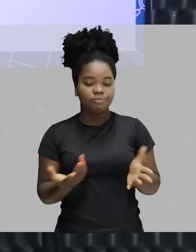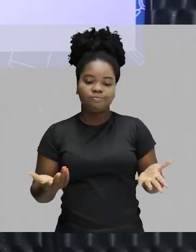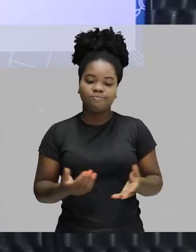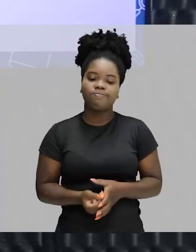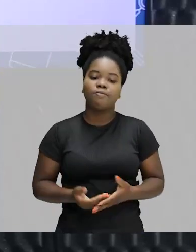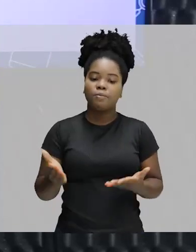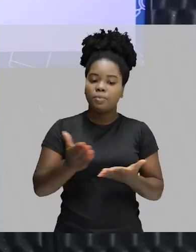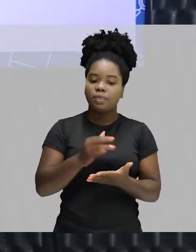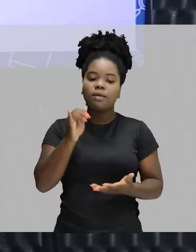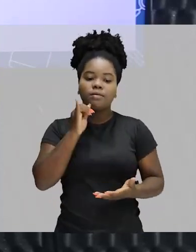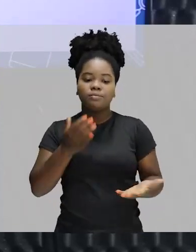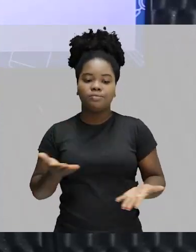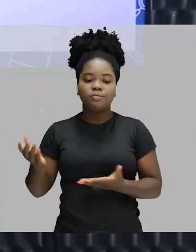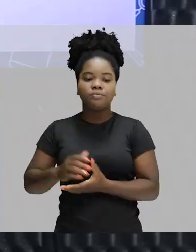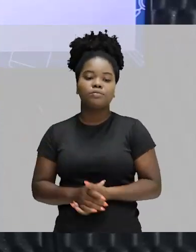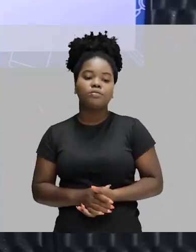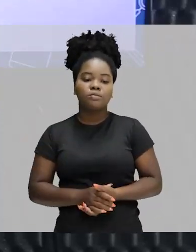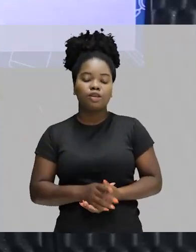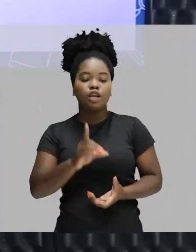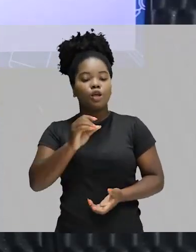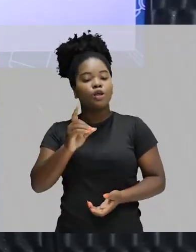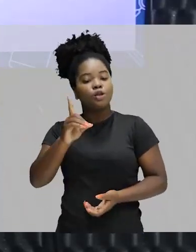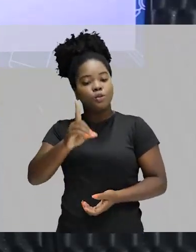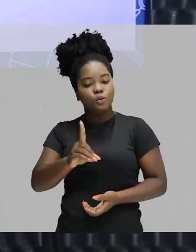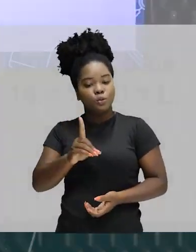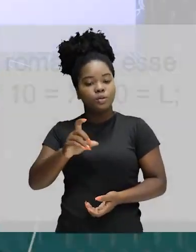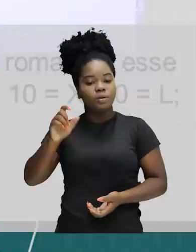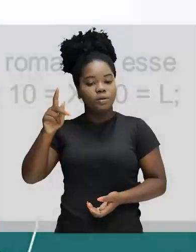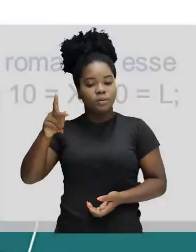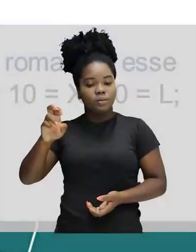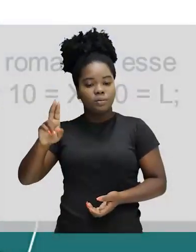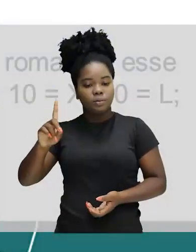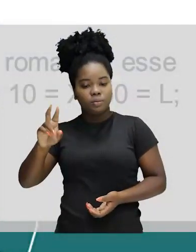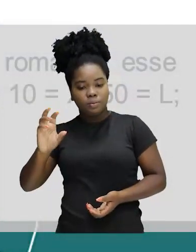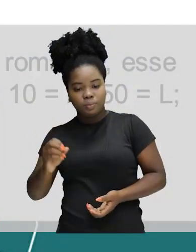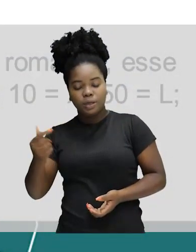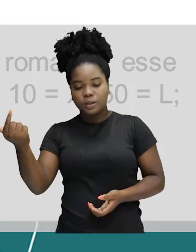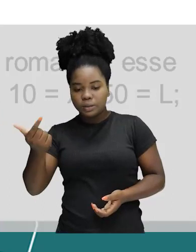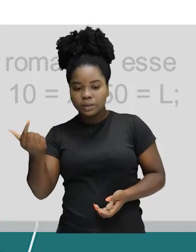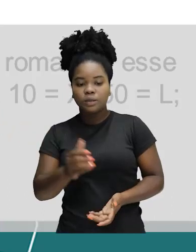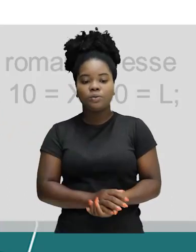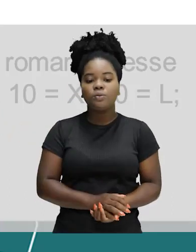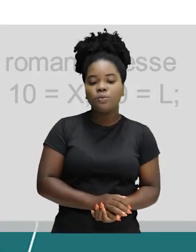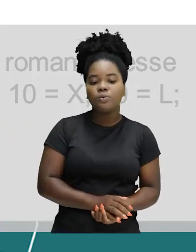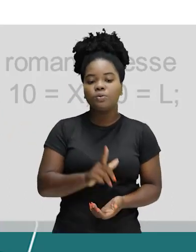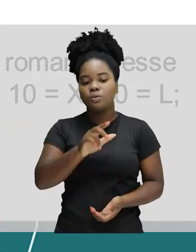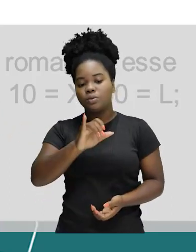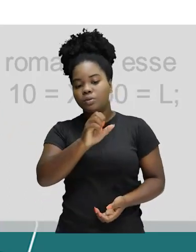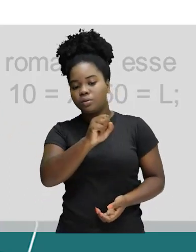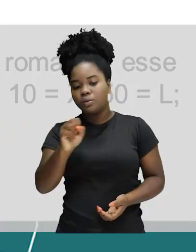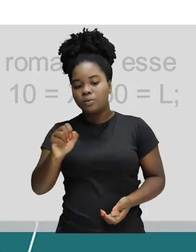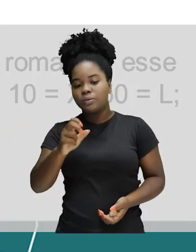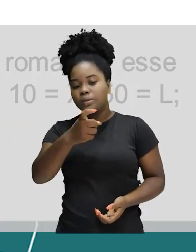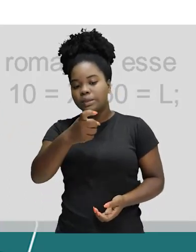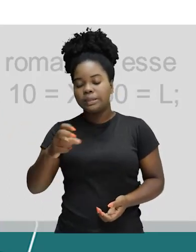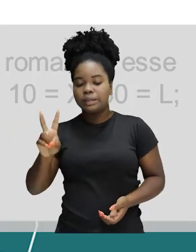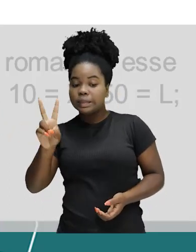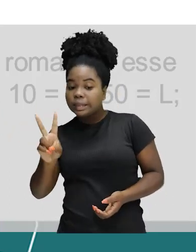Alguns exemplos. Dom Pedro II. Luís XV. Século XVI.